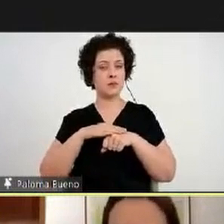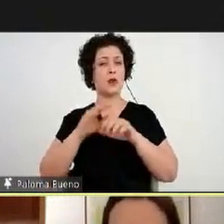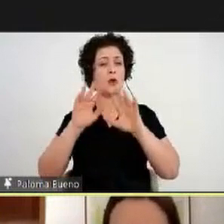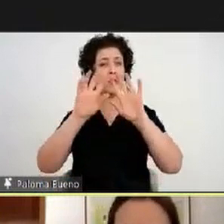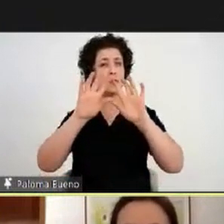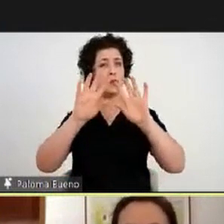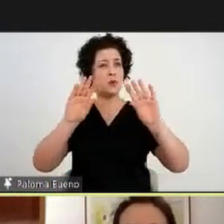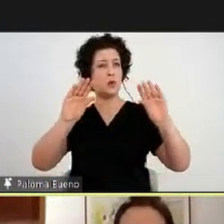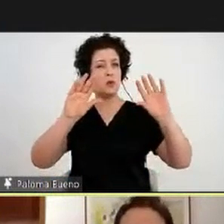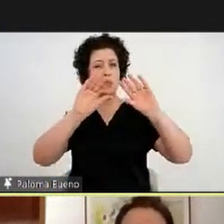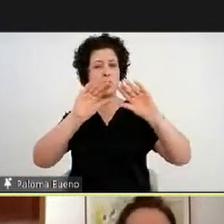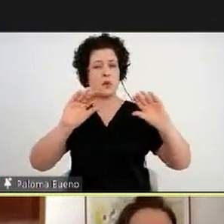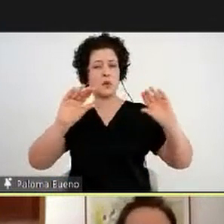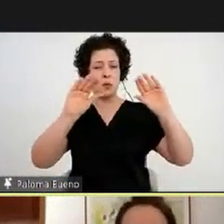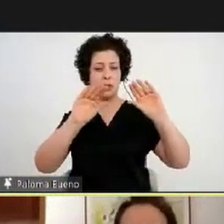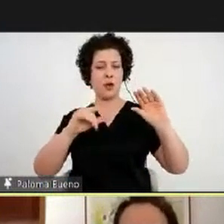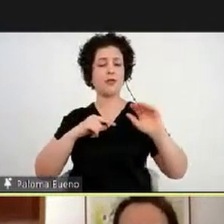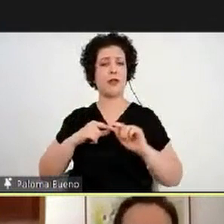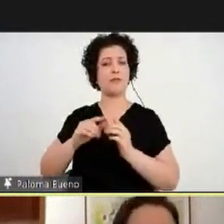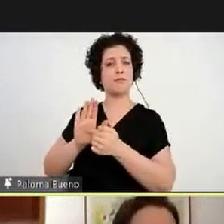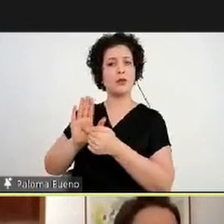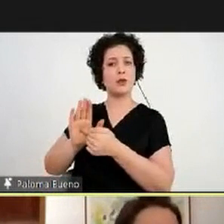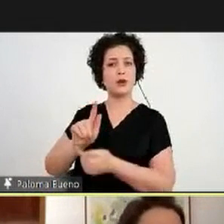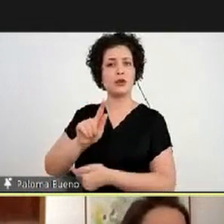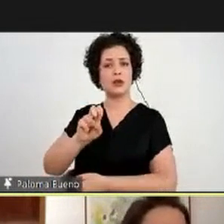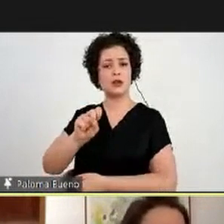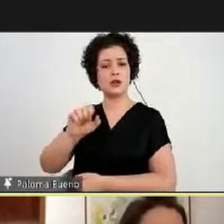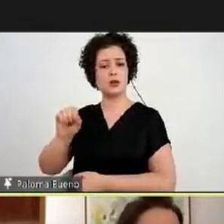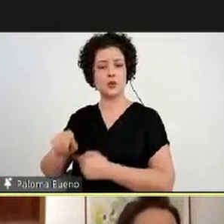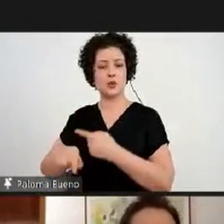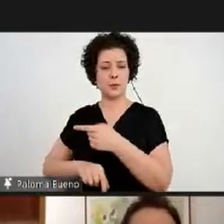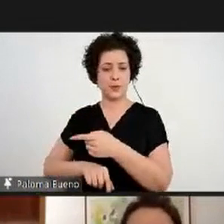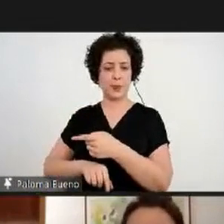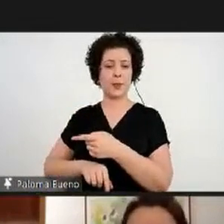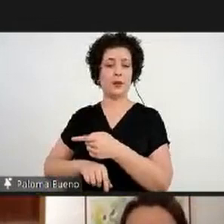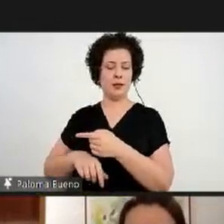de Henry Moore. Então, essa conversa vai caminhando